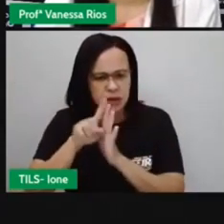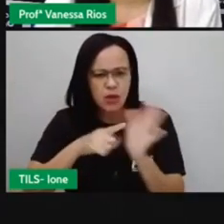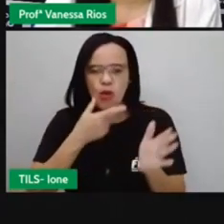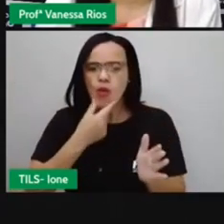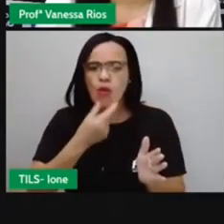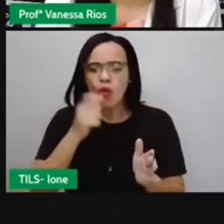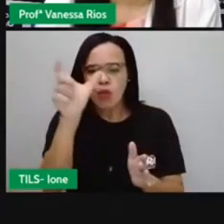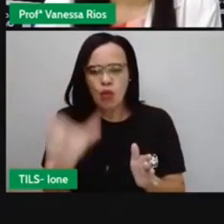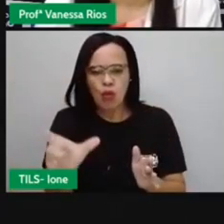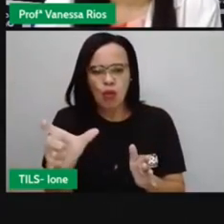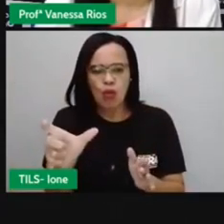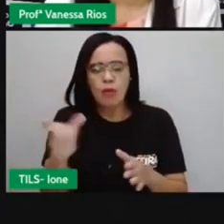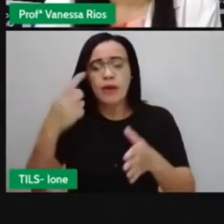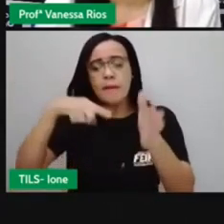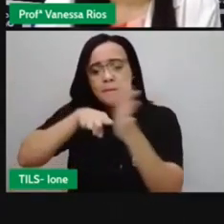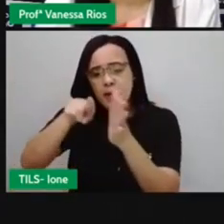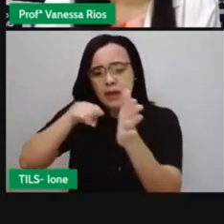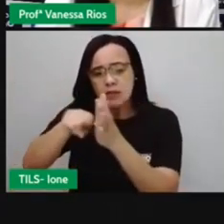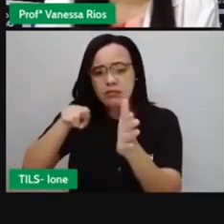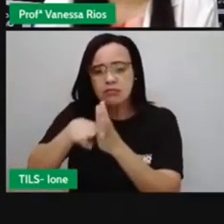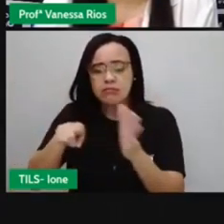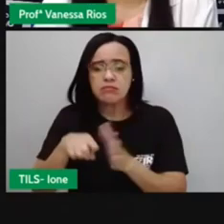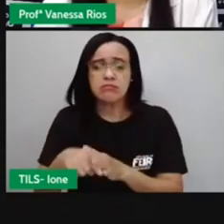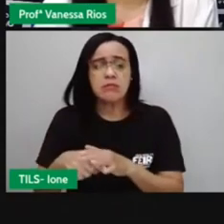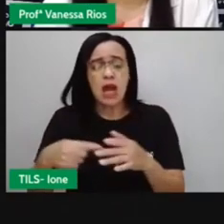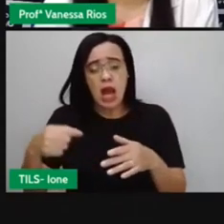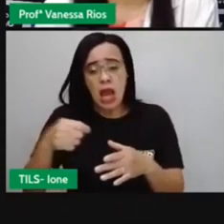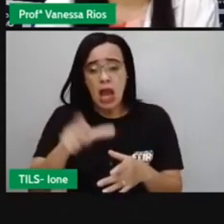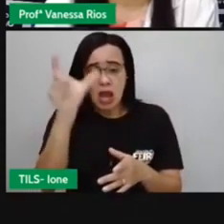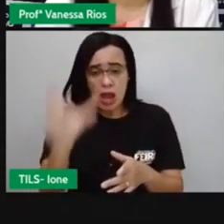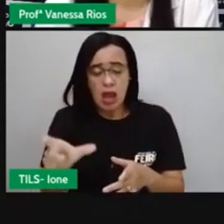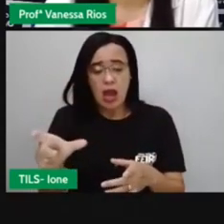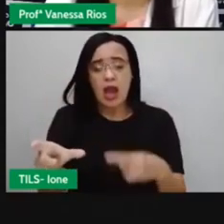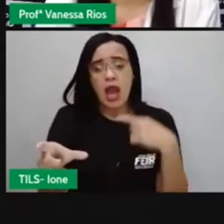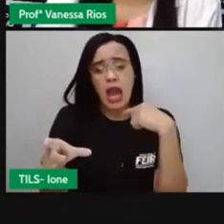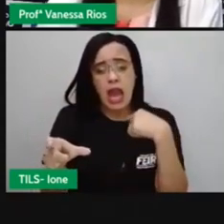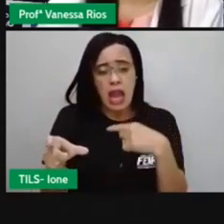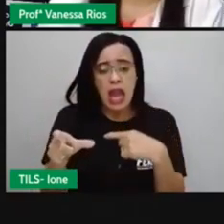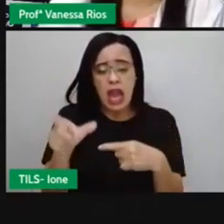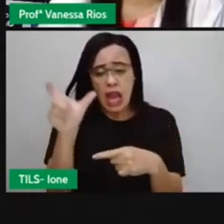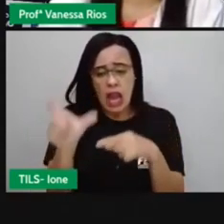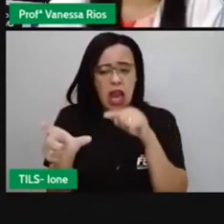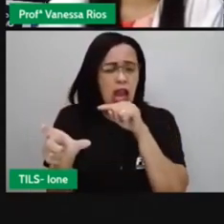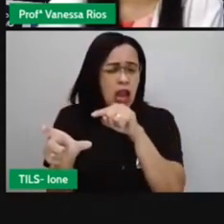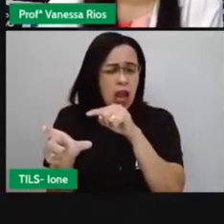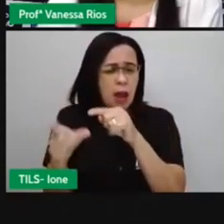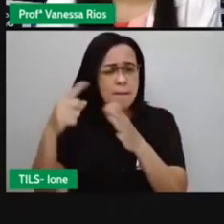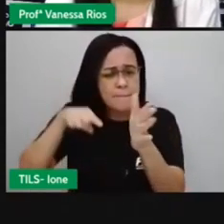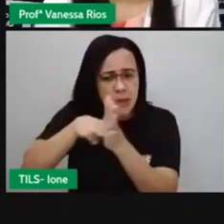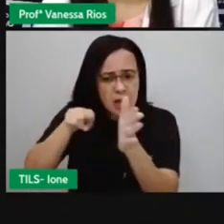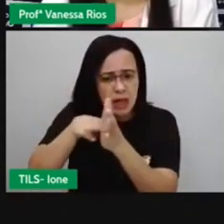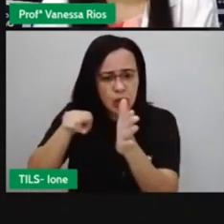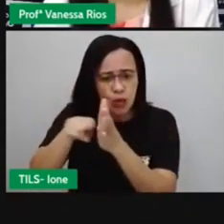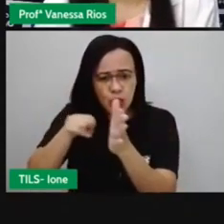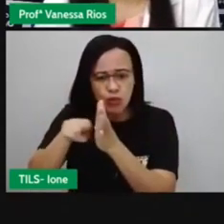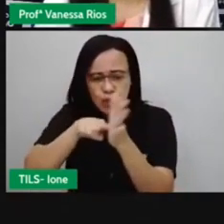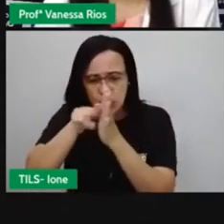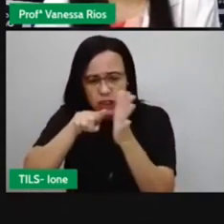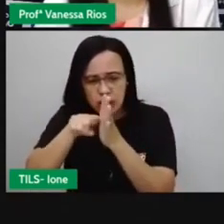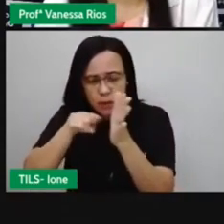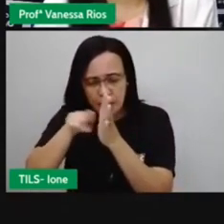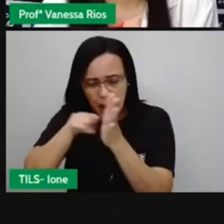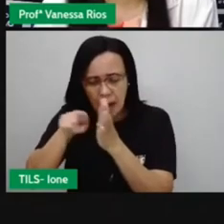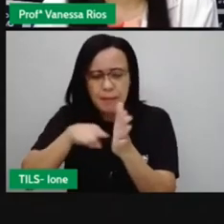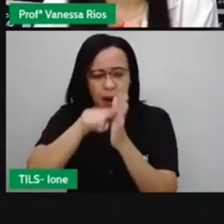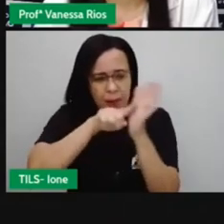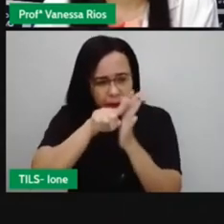fala assim. Estou fazendo uma pesquisa. Qual o seu maior medo? A pessoa que está